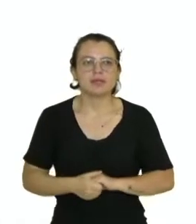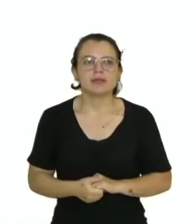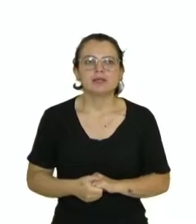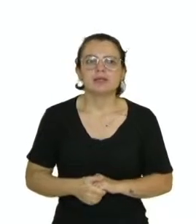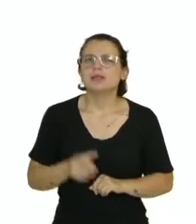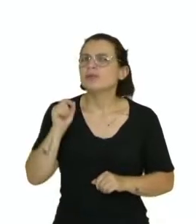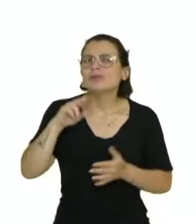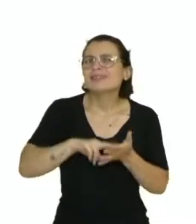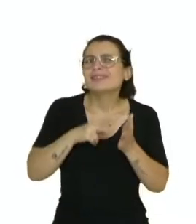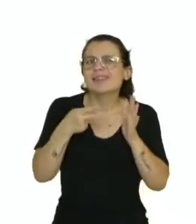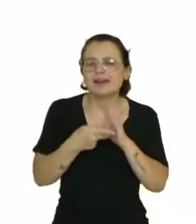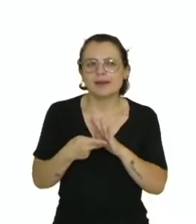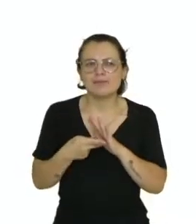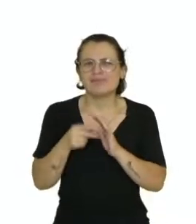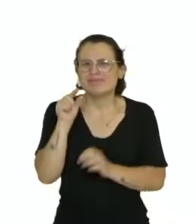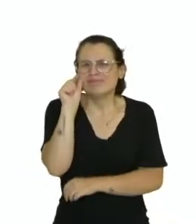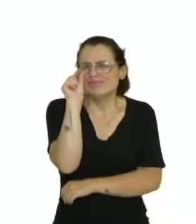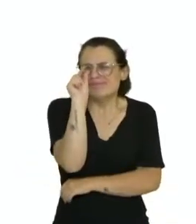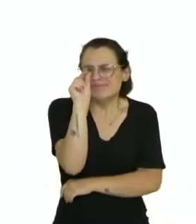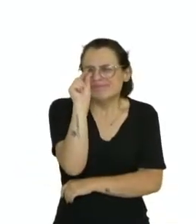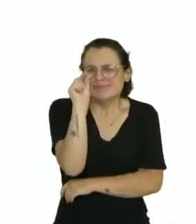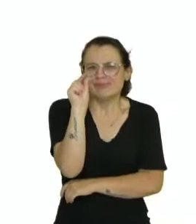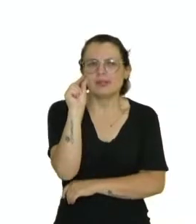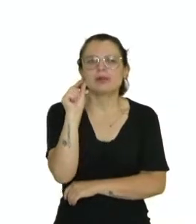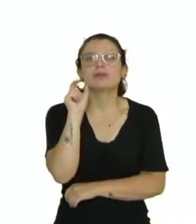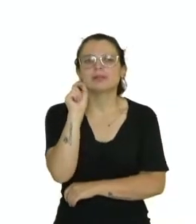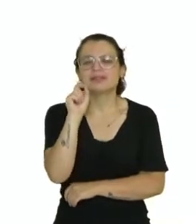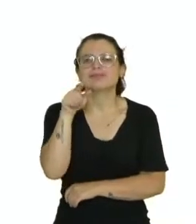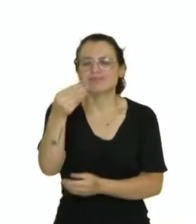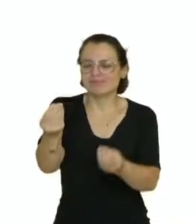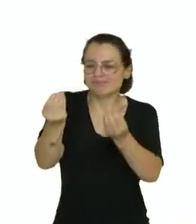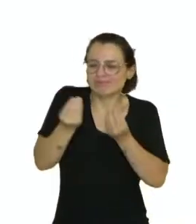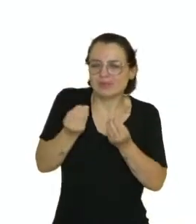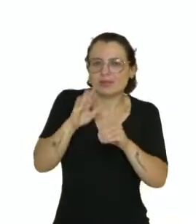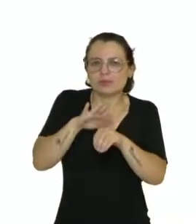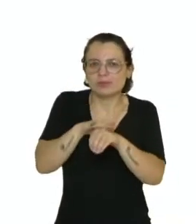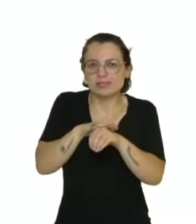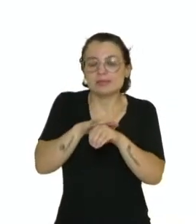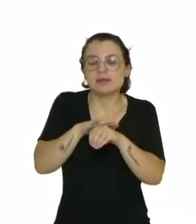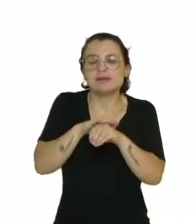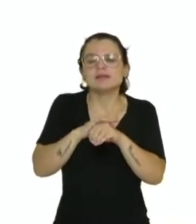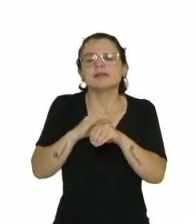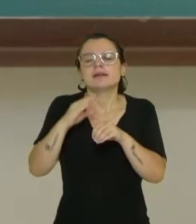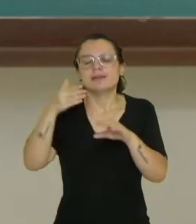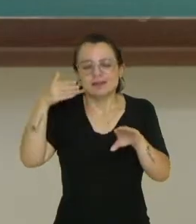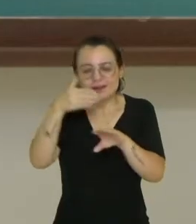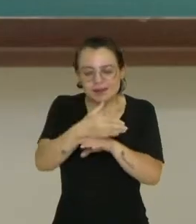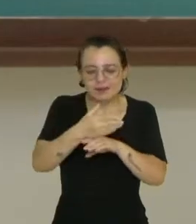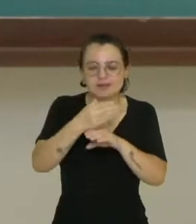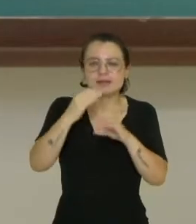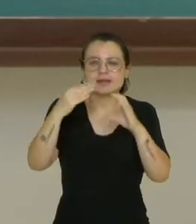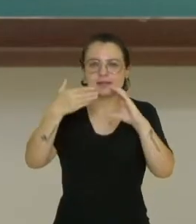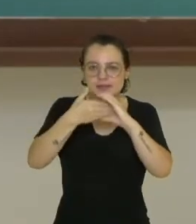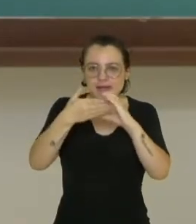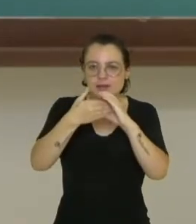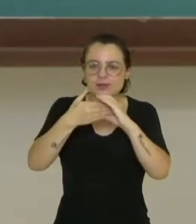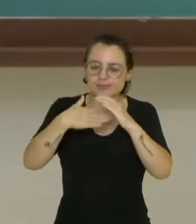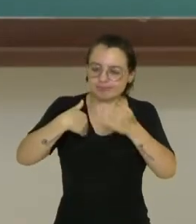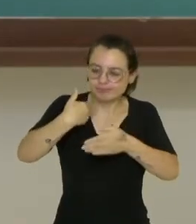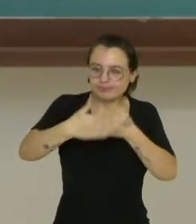o que são os vírus? O vírus é uma partícula minúscula, infecciosa, que você pode se reproduzir dentro de uma célula hospedeira. Então, ele é chamado de